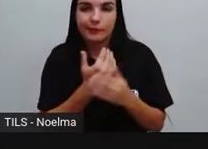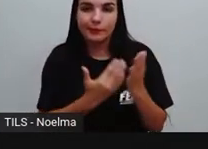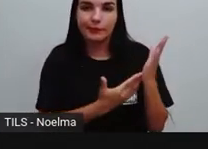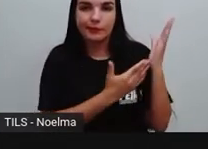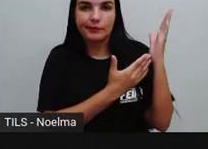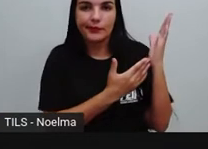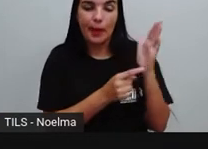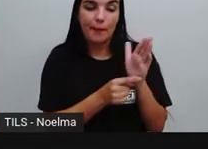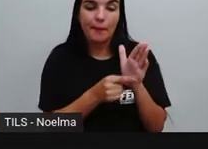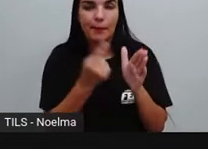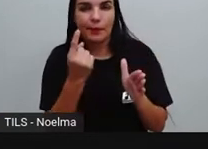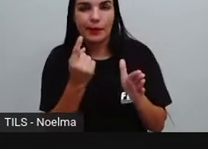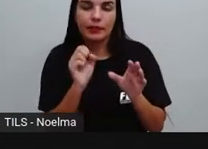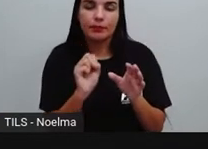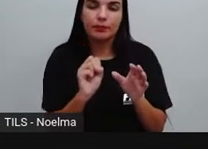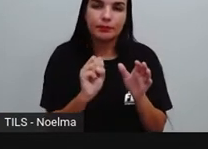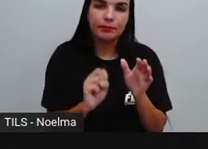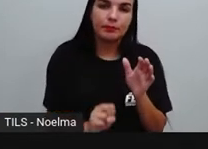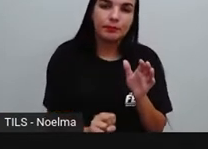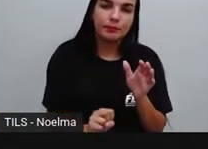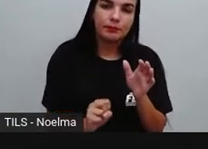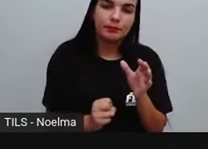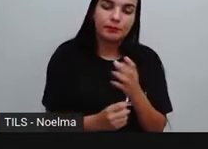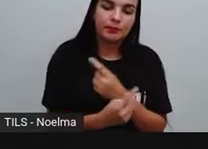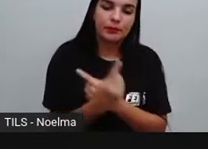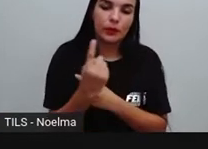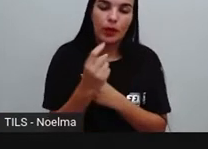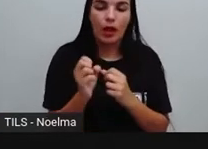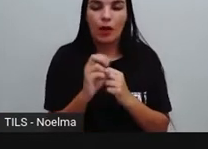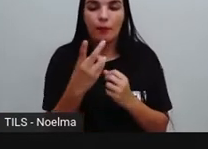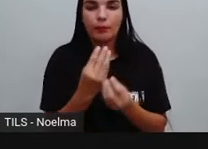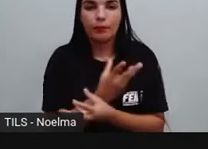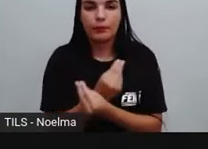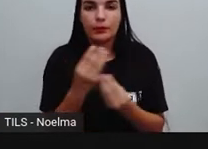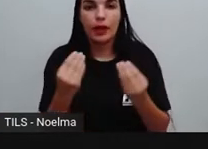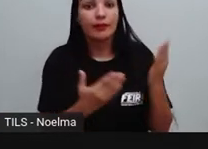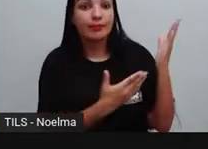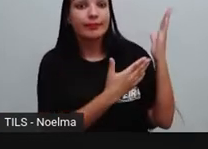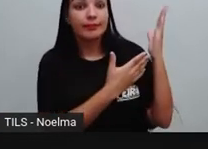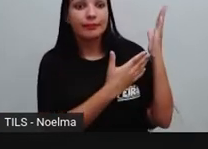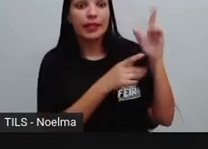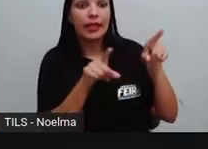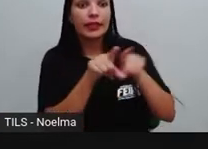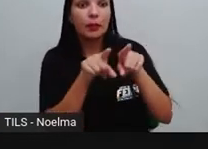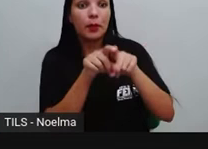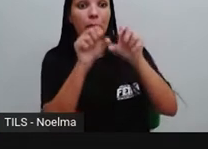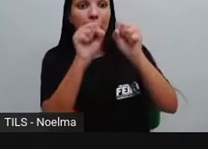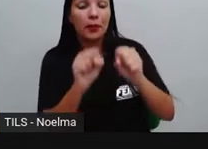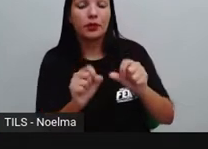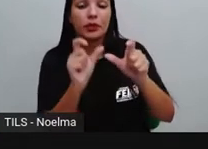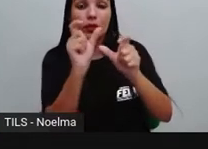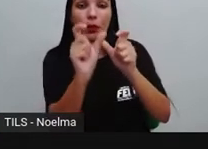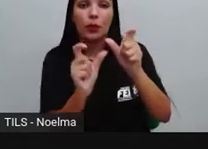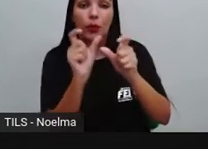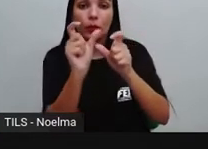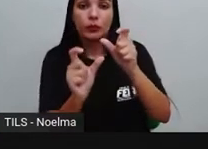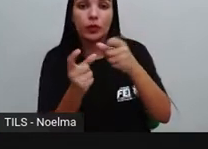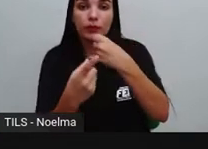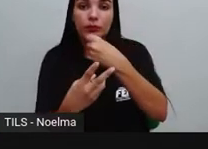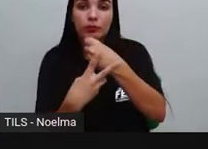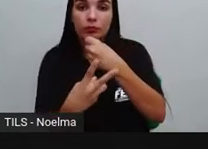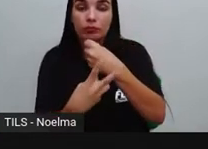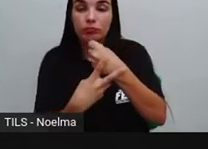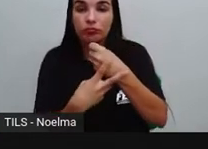é se está no singular ou plural. Os verbos podem também ser conjugados na primeira, segunda